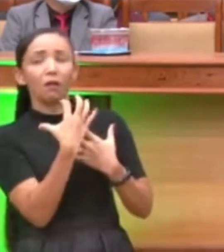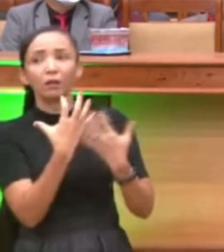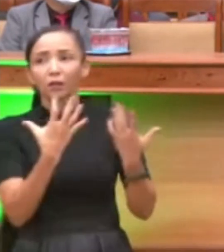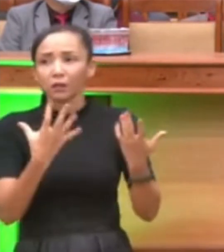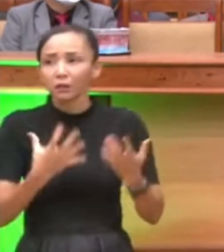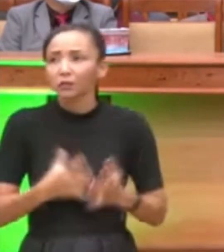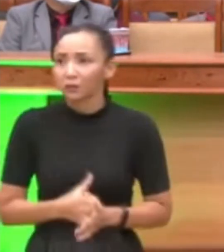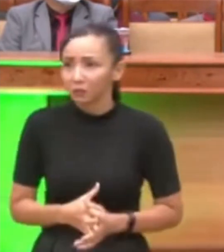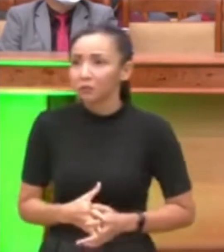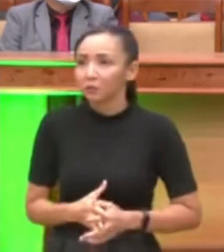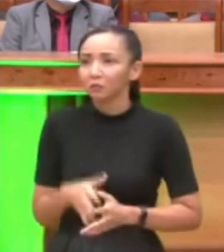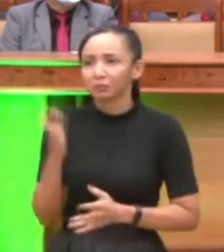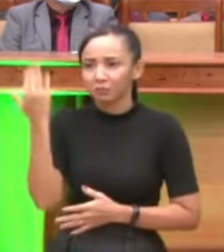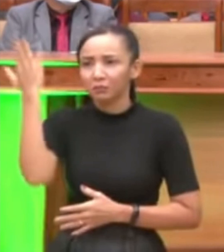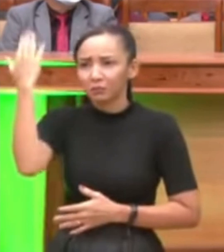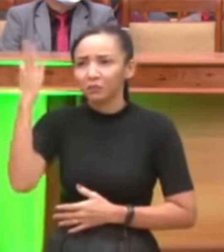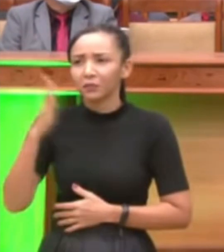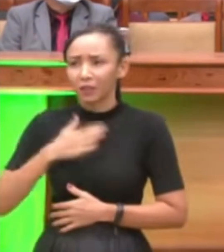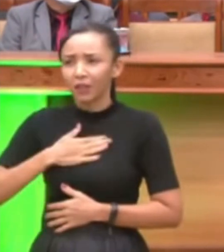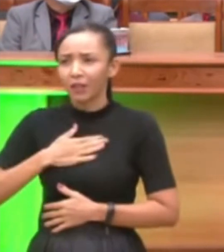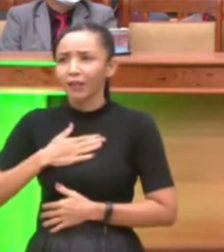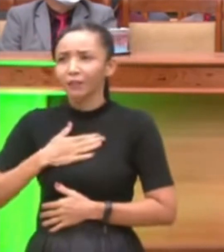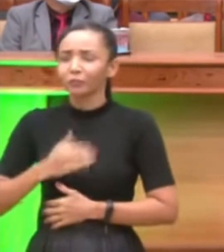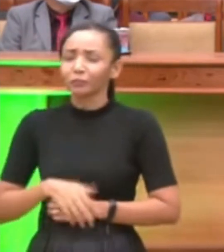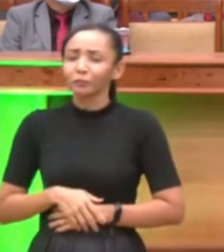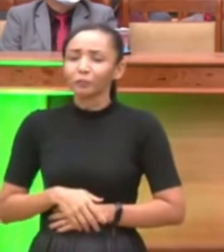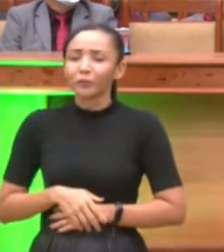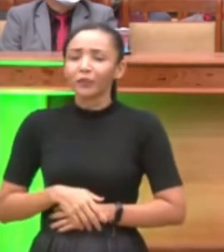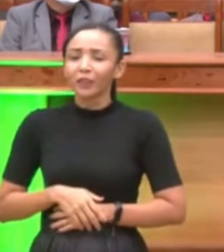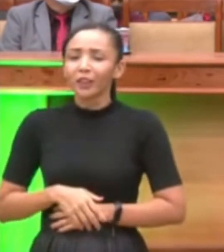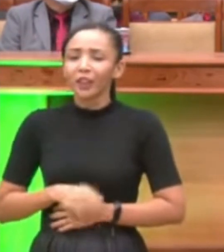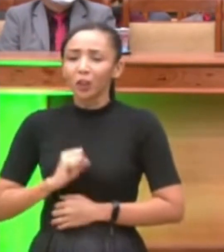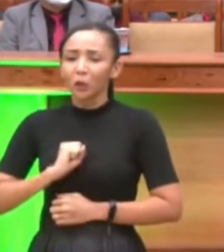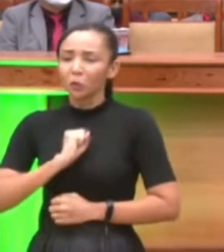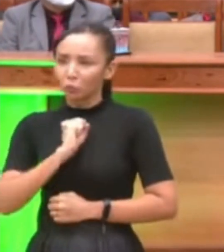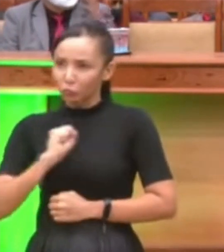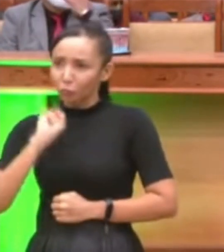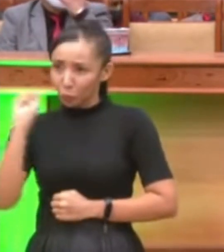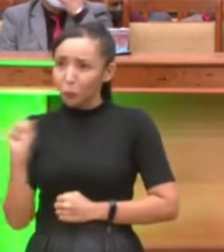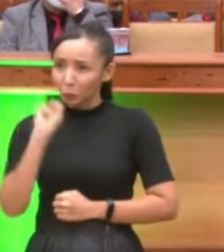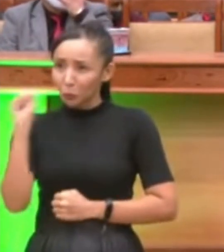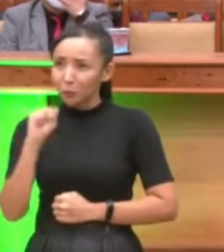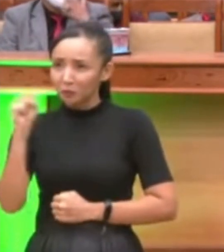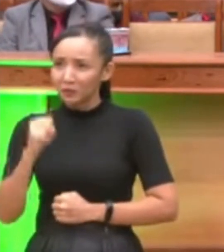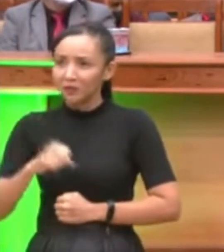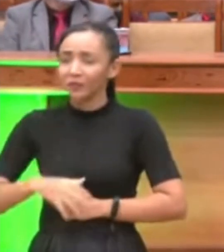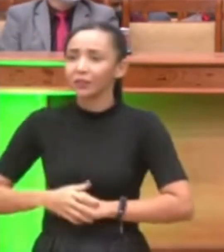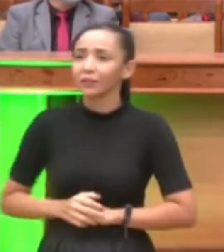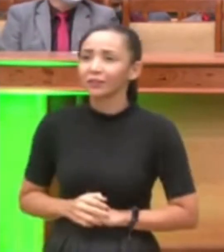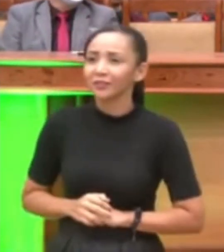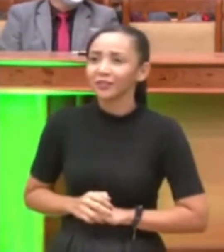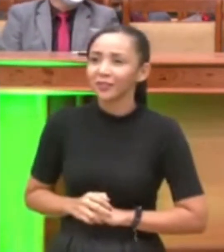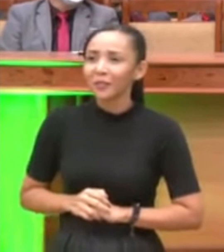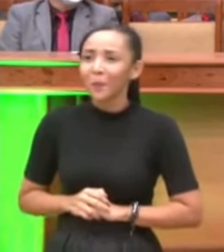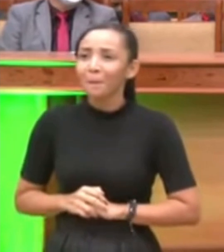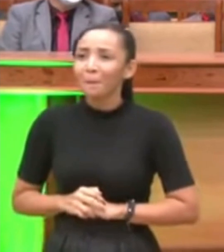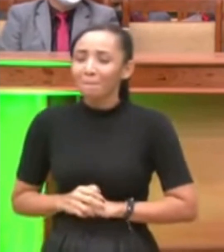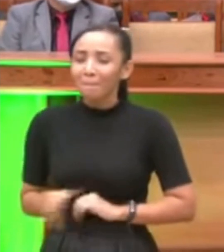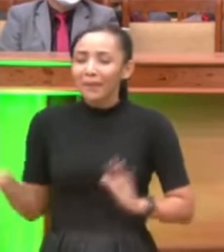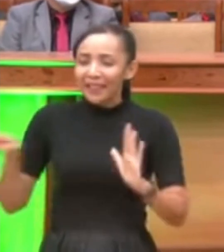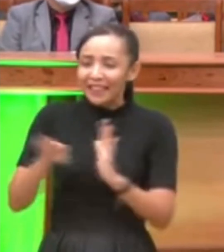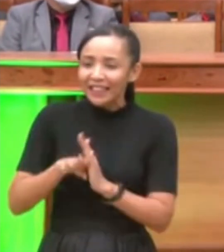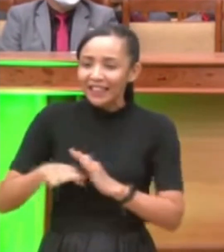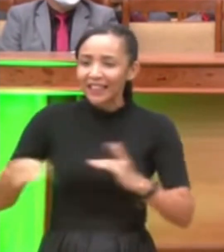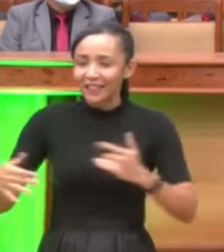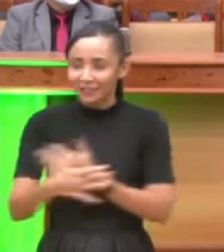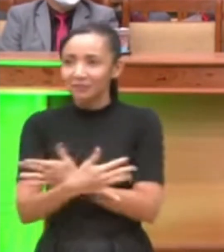eu era solteiro aí não tinha um pai, tava pro interior e trouxeram ele amarrado e botaram no templo, lá no Lago Açu